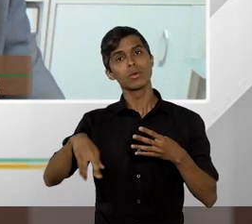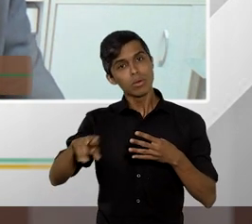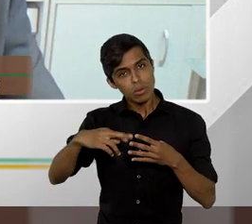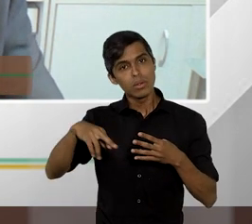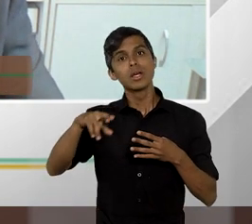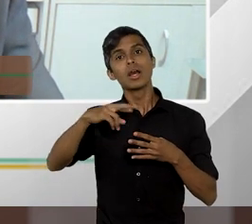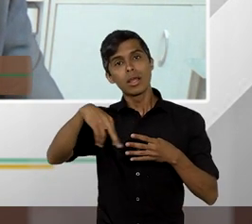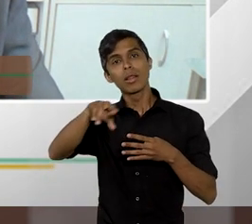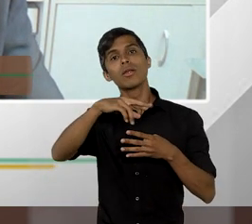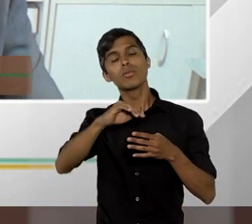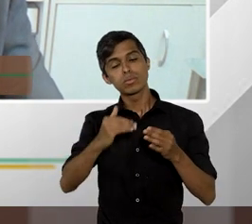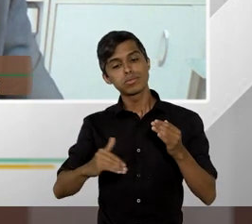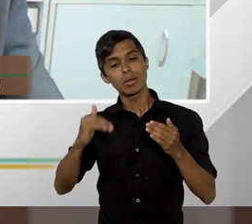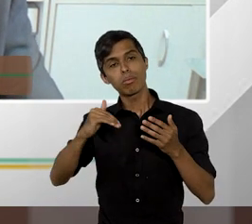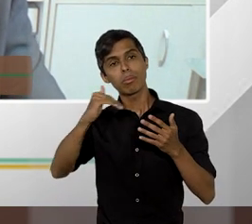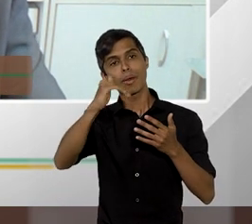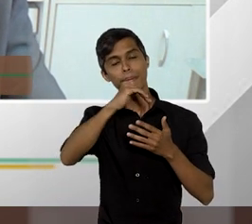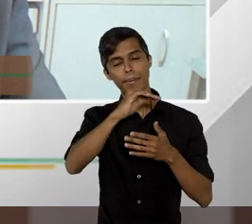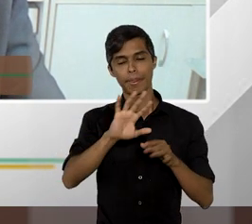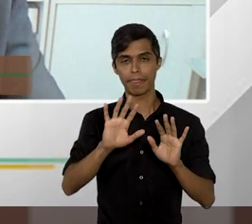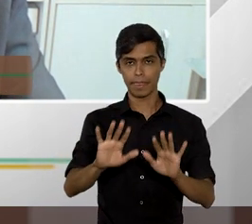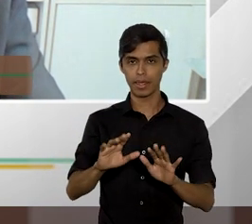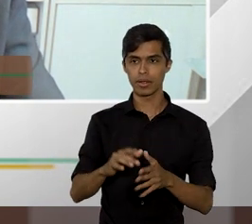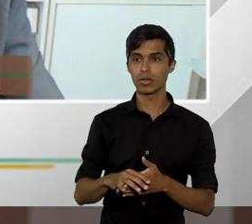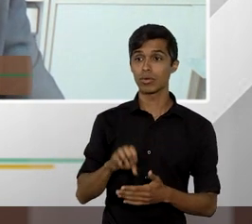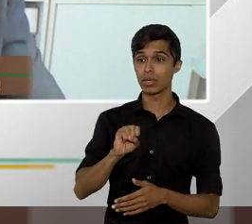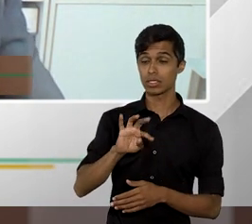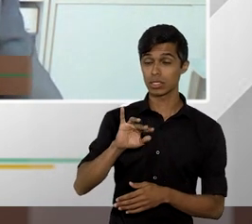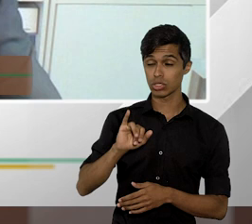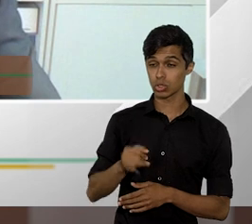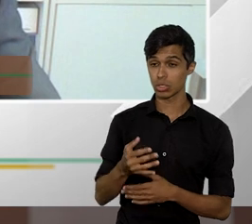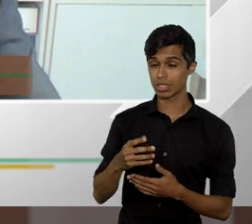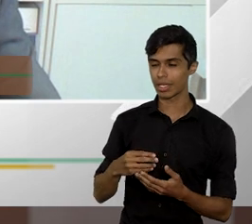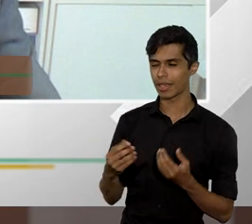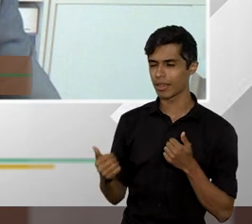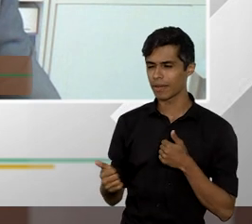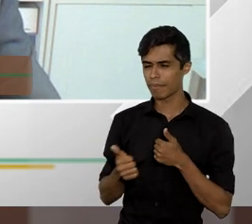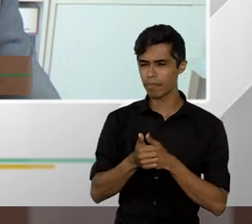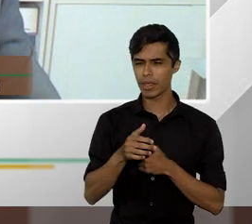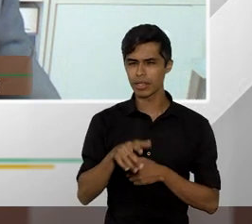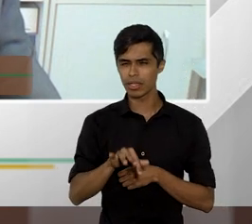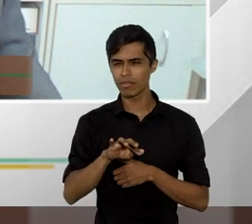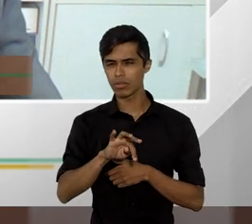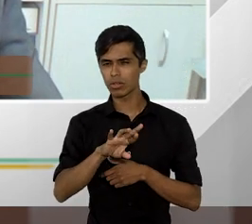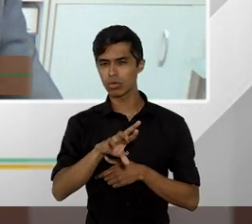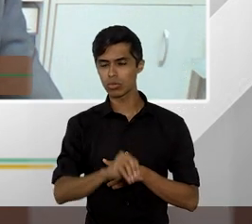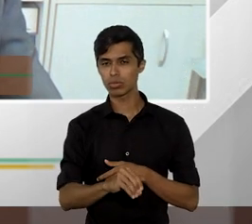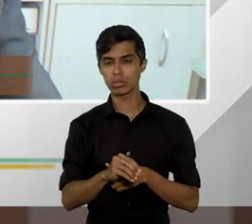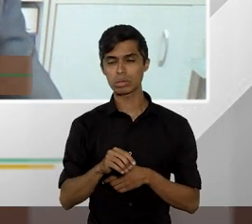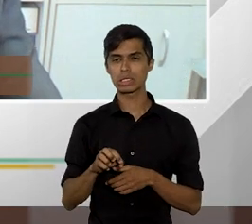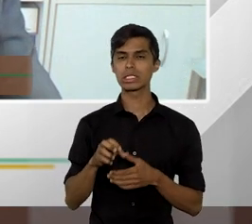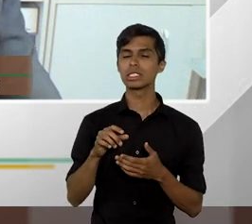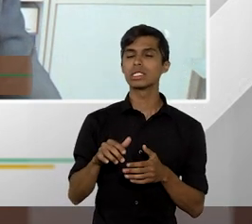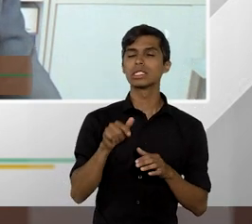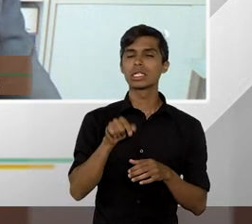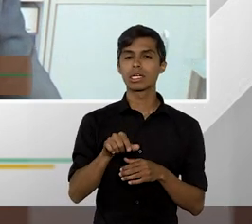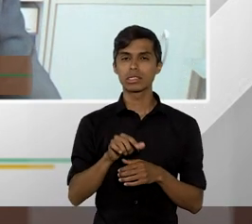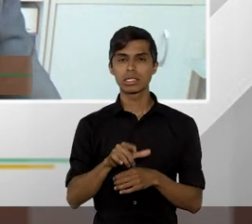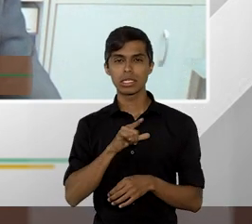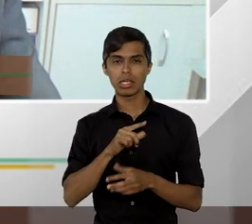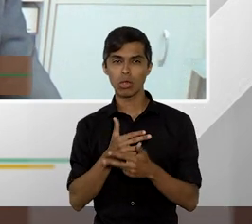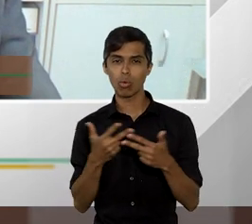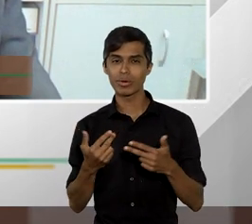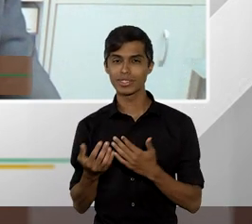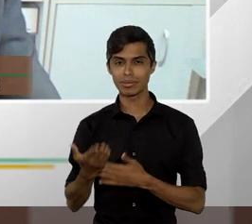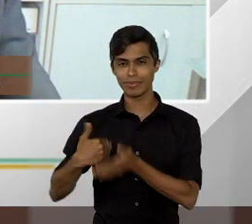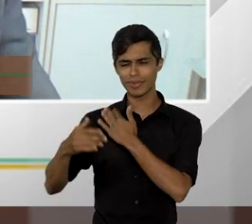a partir do momento que o Superior Tribunal de Justiça aproxima o filtro a técnica de formação de precedente o o STJ vai fazer vai